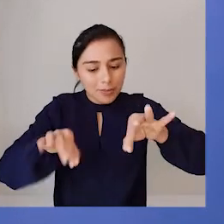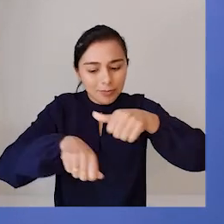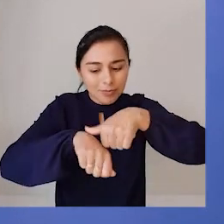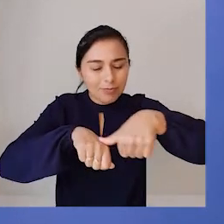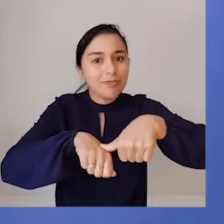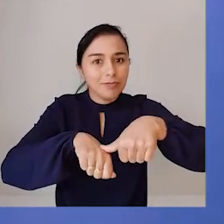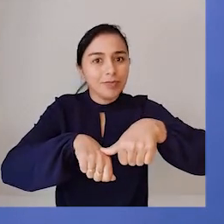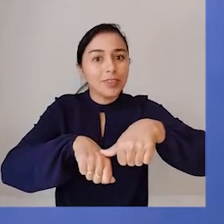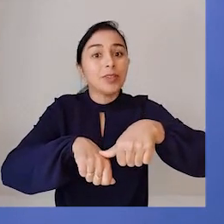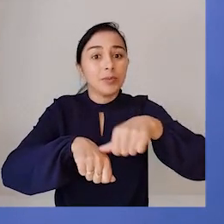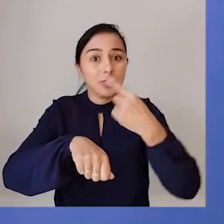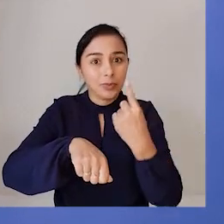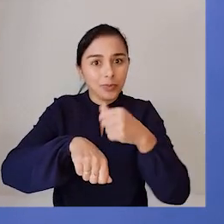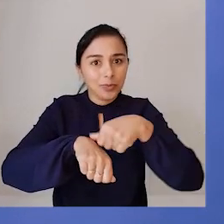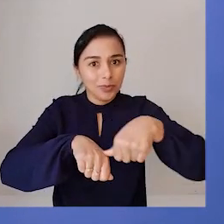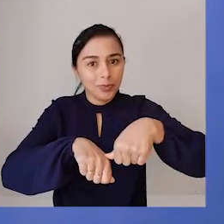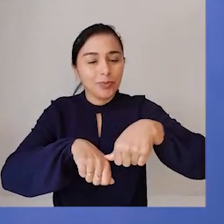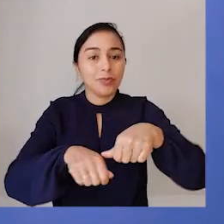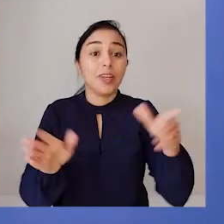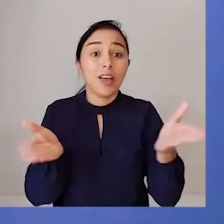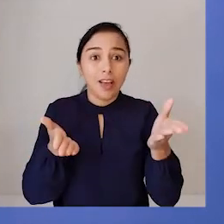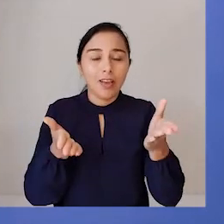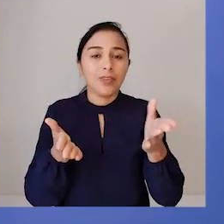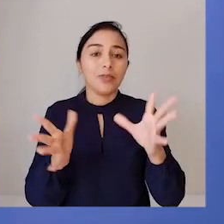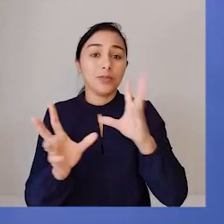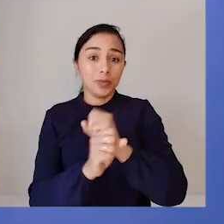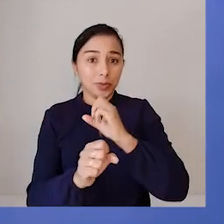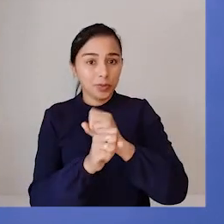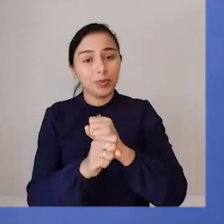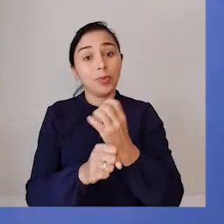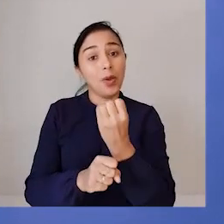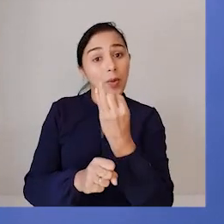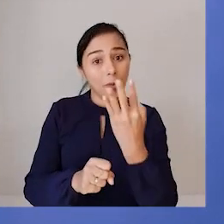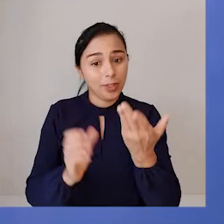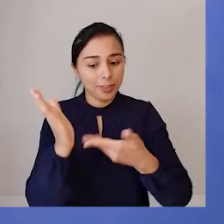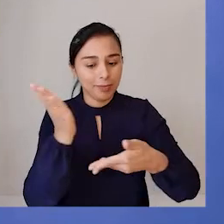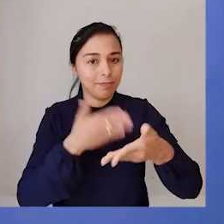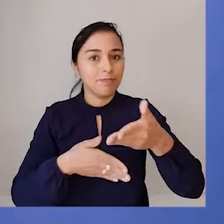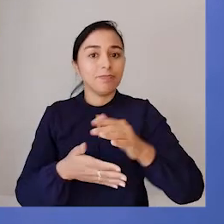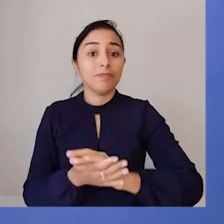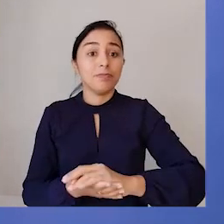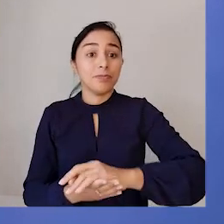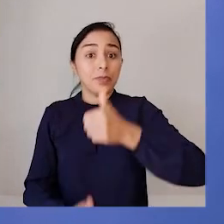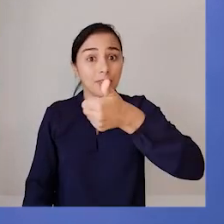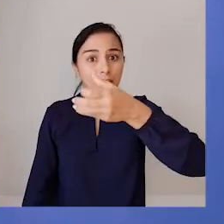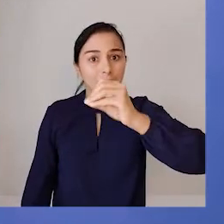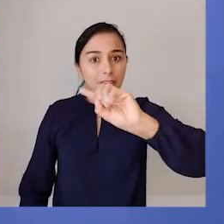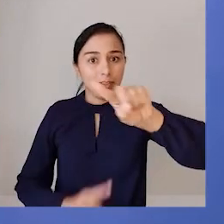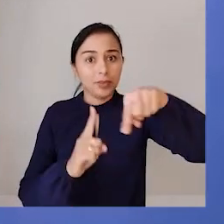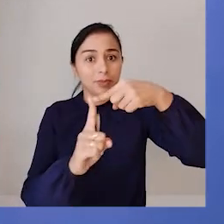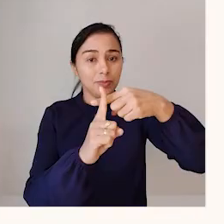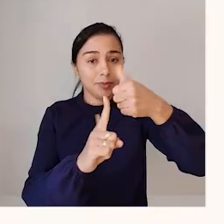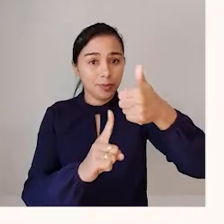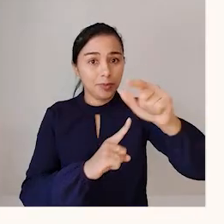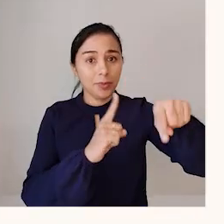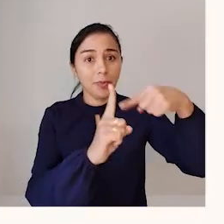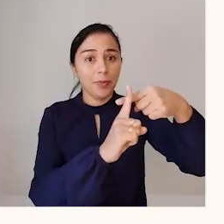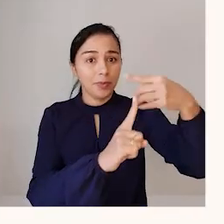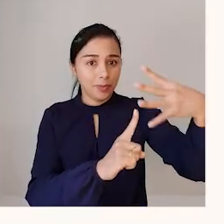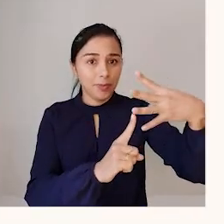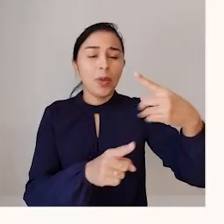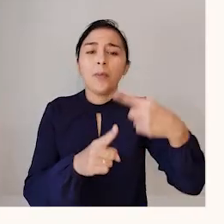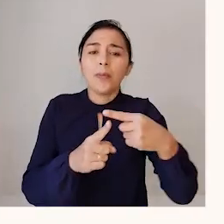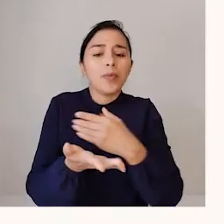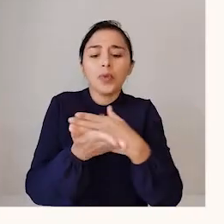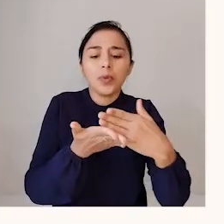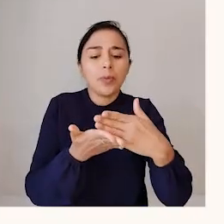ser tratado. Então, aqui, nós vamos fazer o seguinte cálculo. Dez mais um, mais quatro. Por que eu